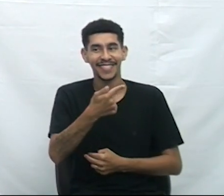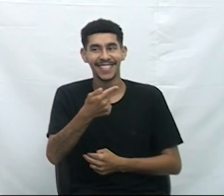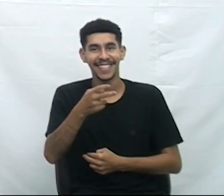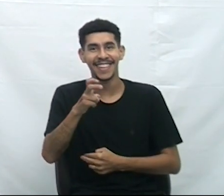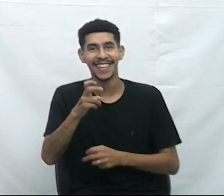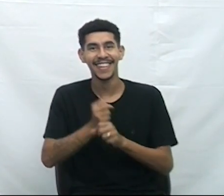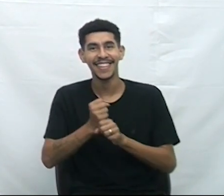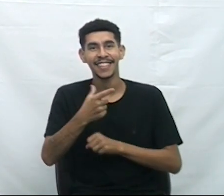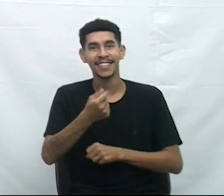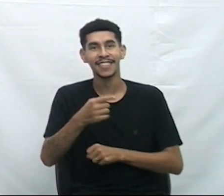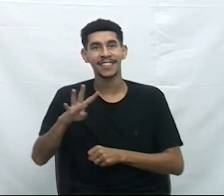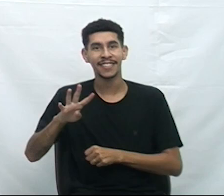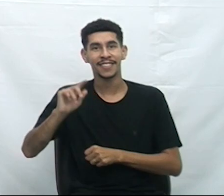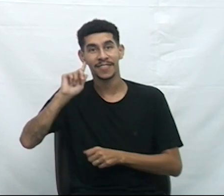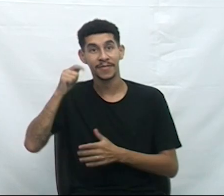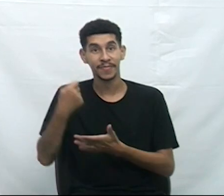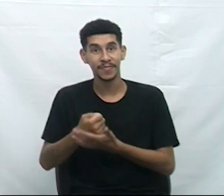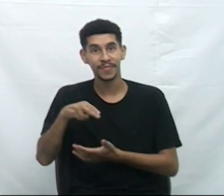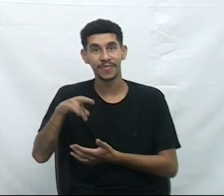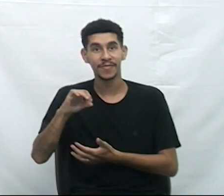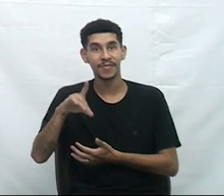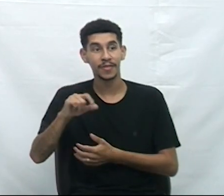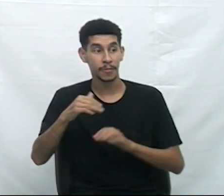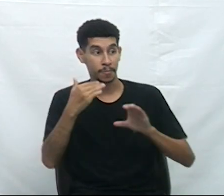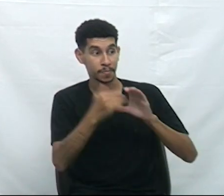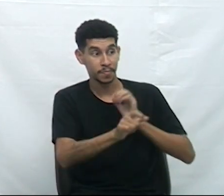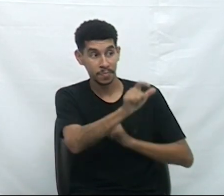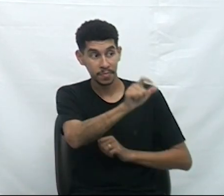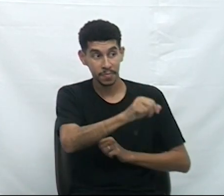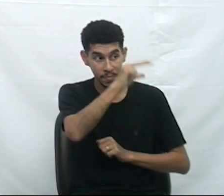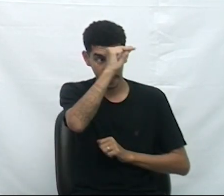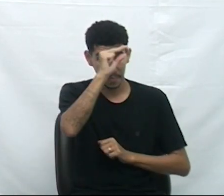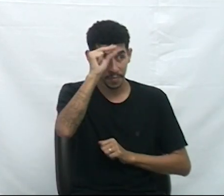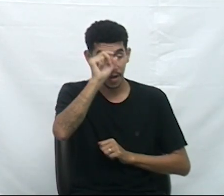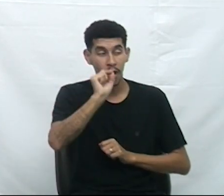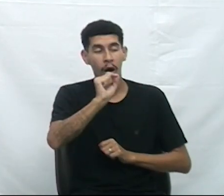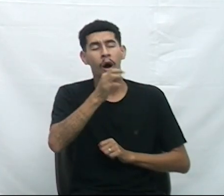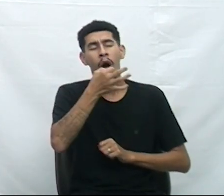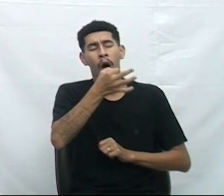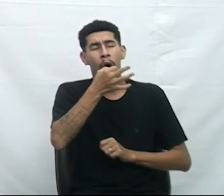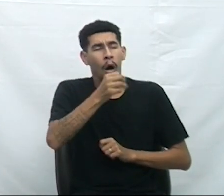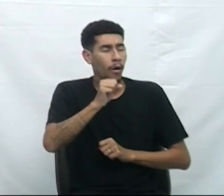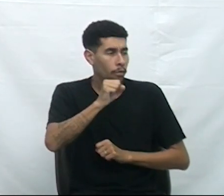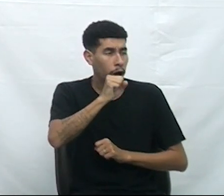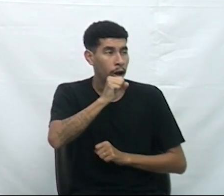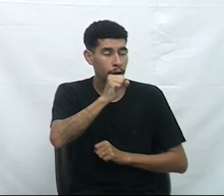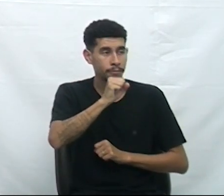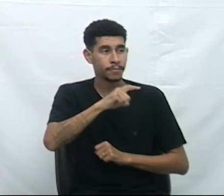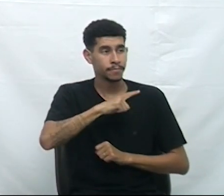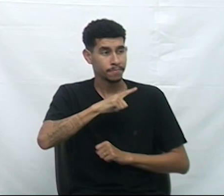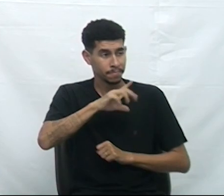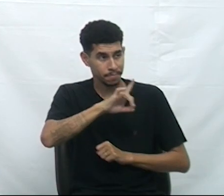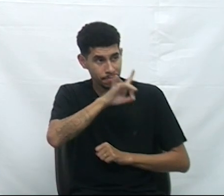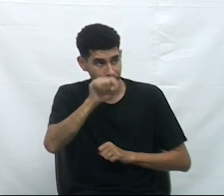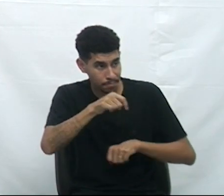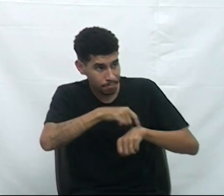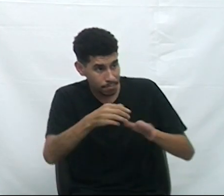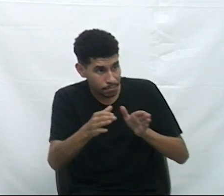Martins. Envie o expediente ao chefe do Poder Executivo Municipal, questionando-se a previsão para que a